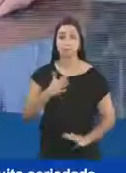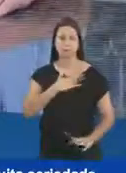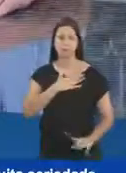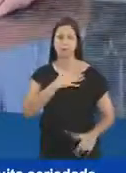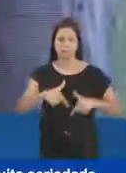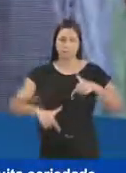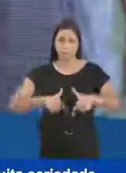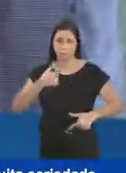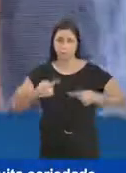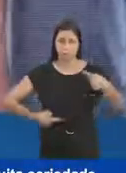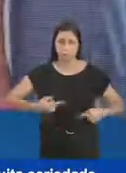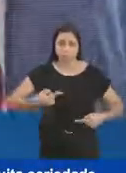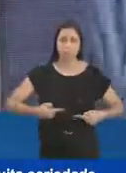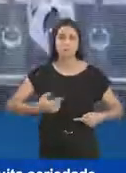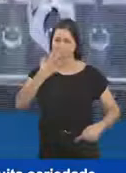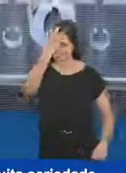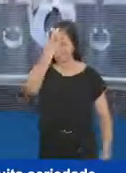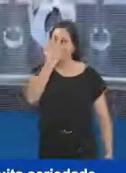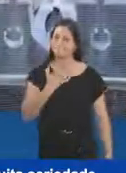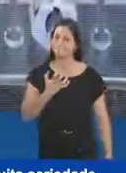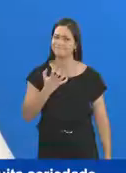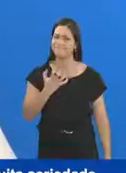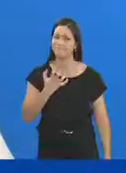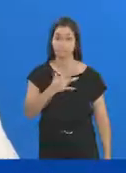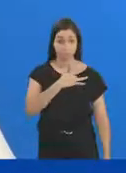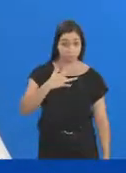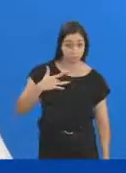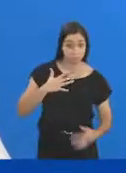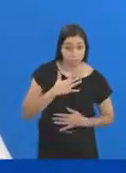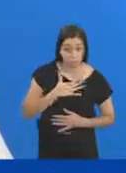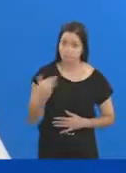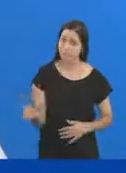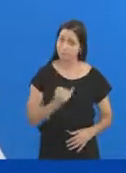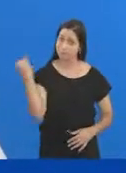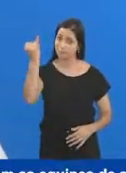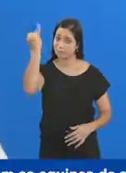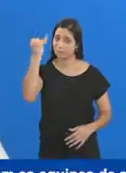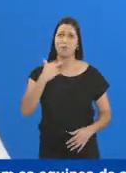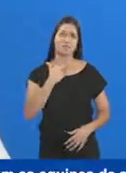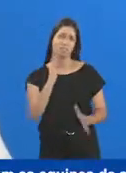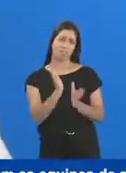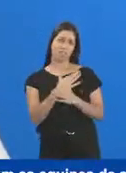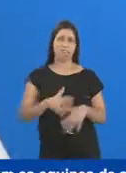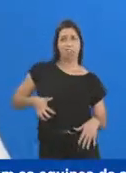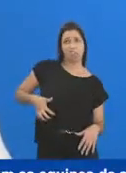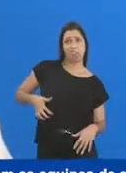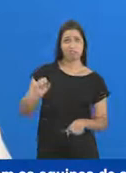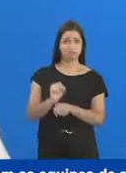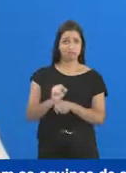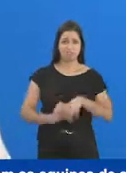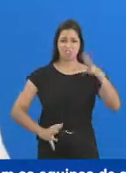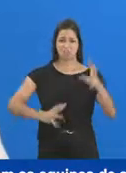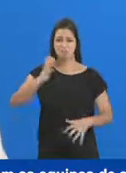Na minha vida pública, sempre tratei as coisas com muita seriedade. Saúde para mim é coisa séria. Não dá para improvisar, nem ficar